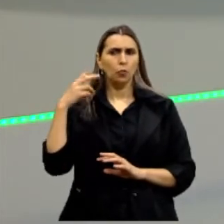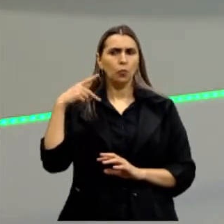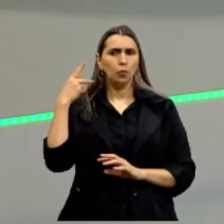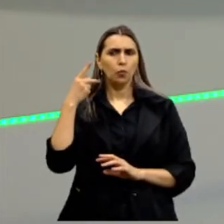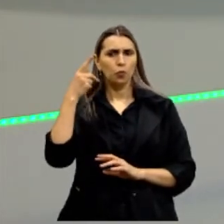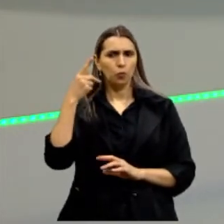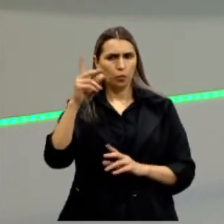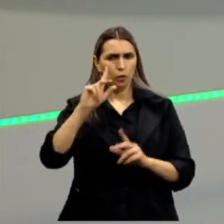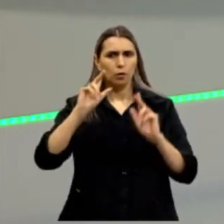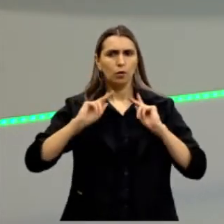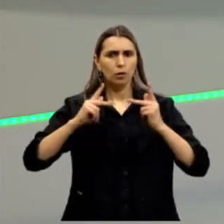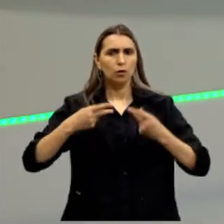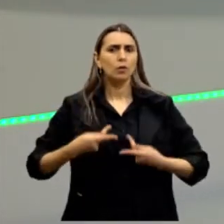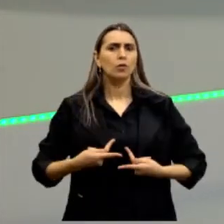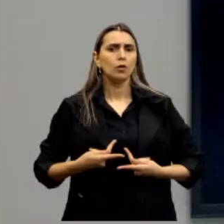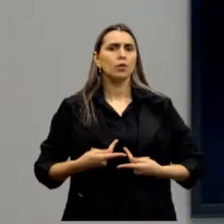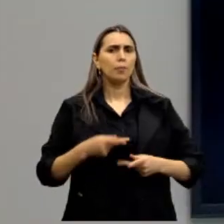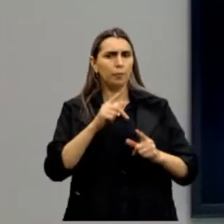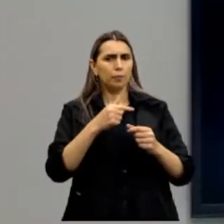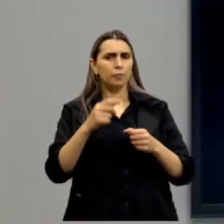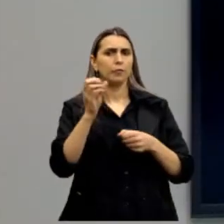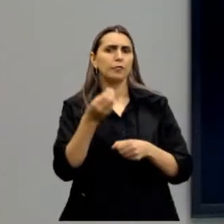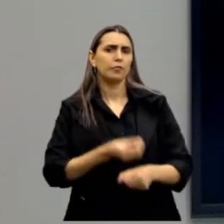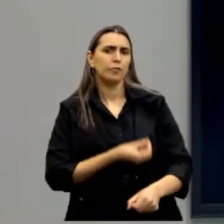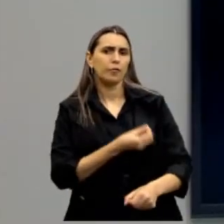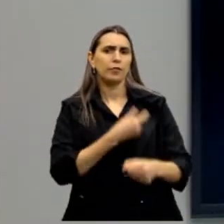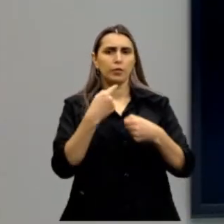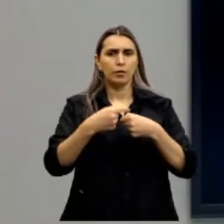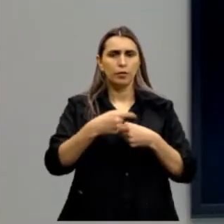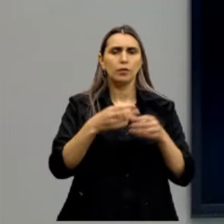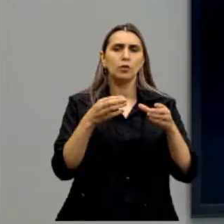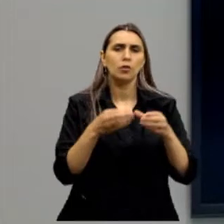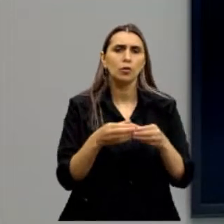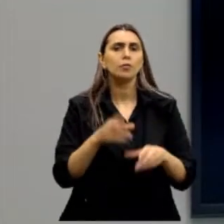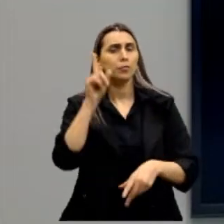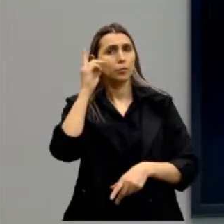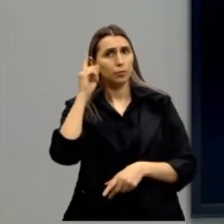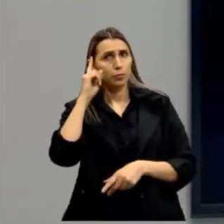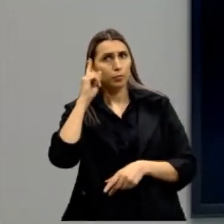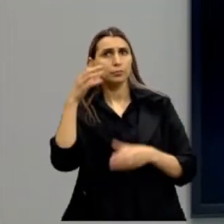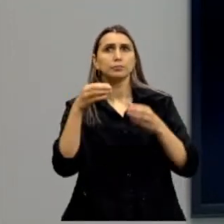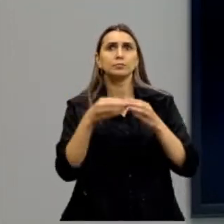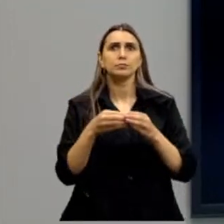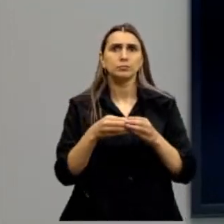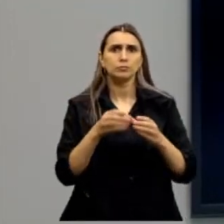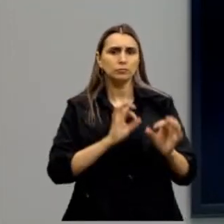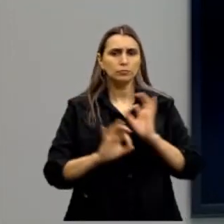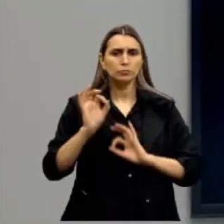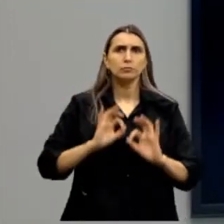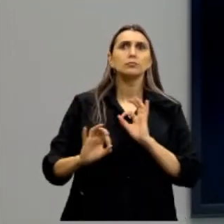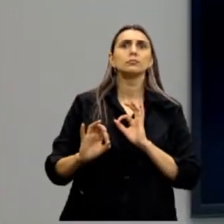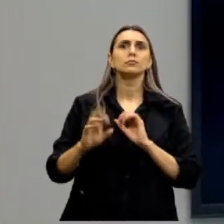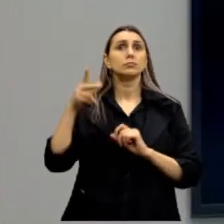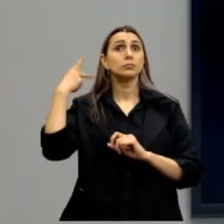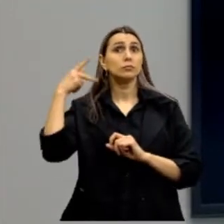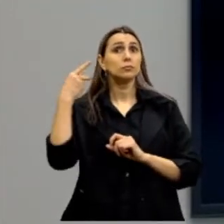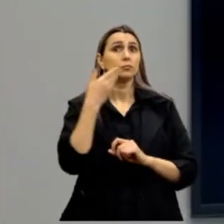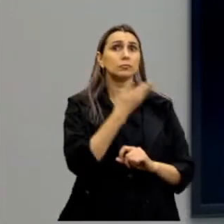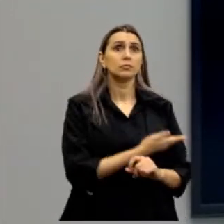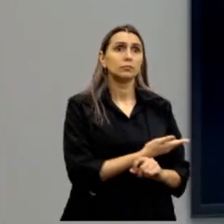somos seres voltados para viver em polis, viver em polis, em grupos e pensando em grupos a organização que é a política.